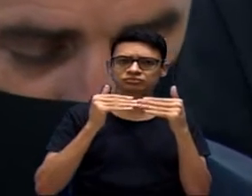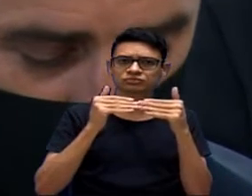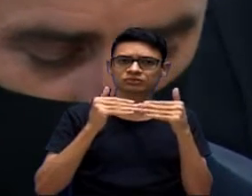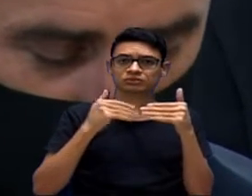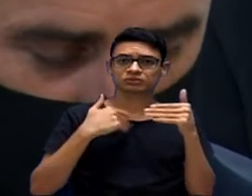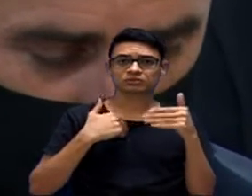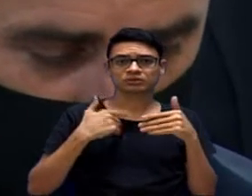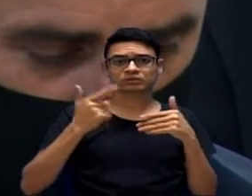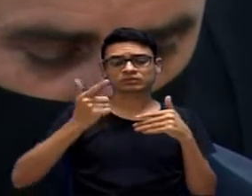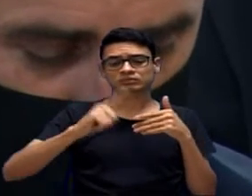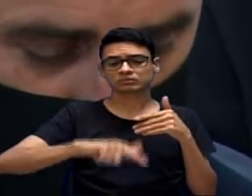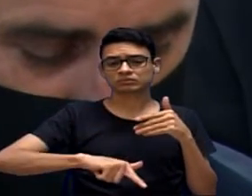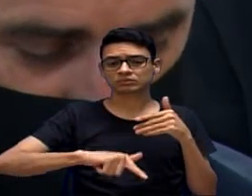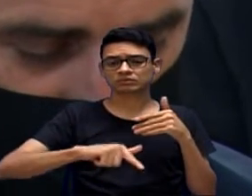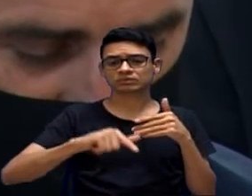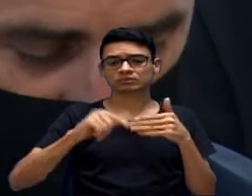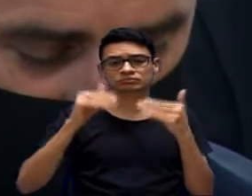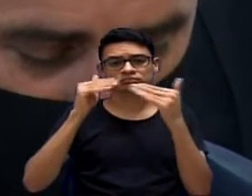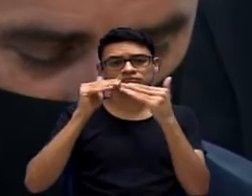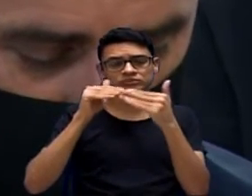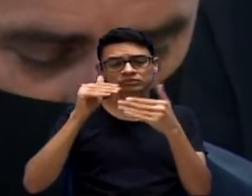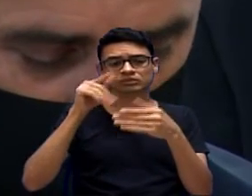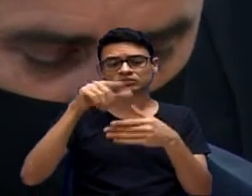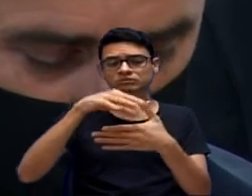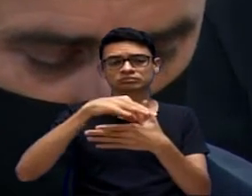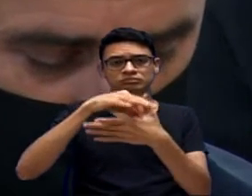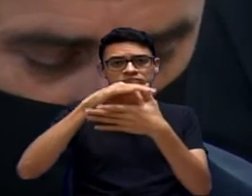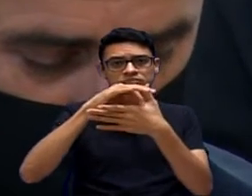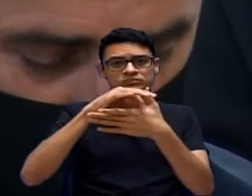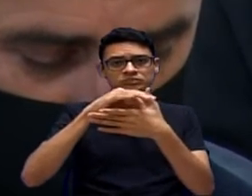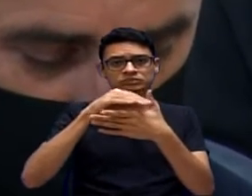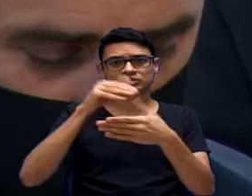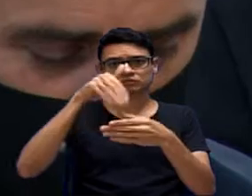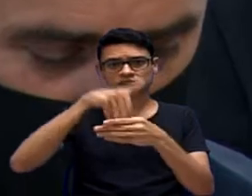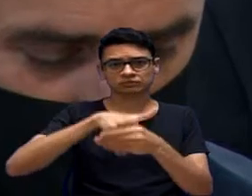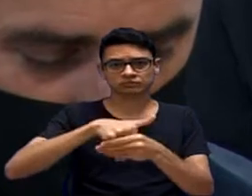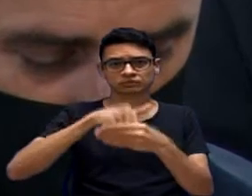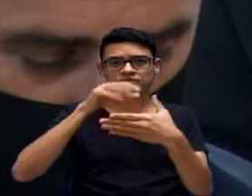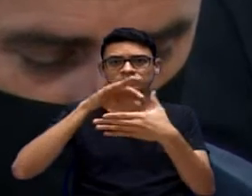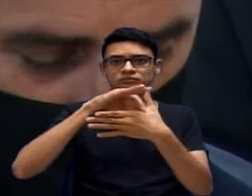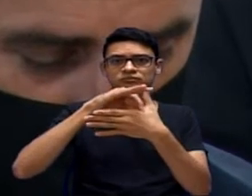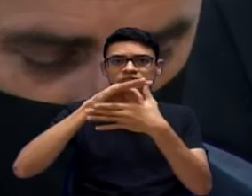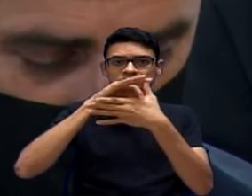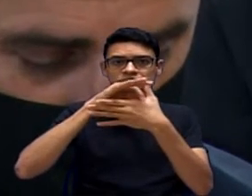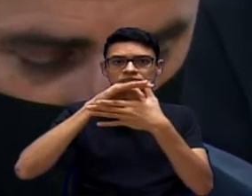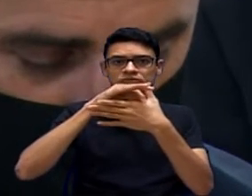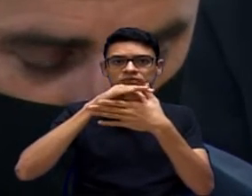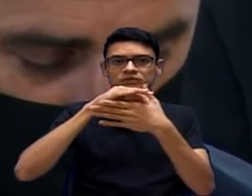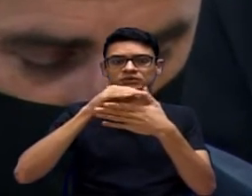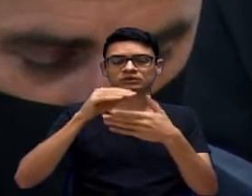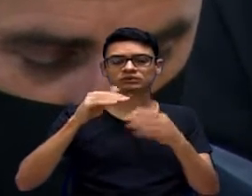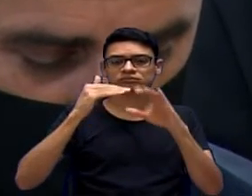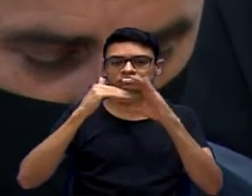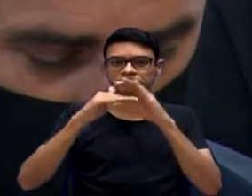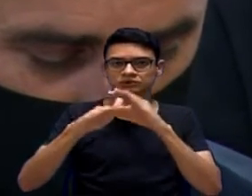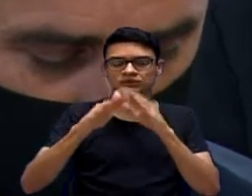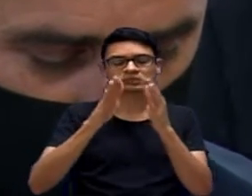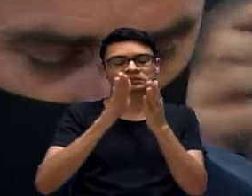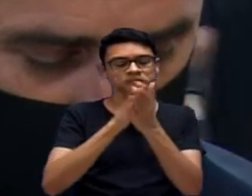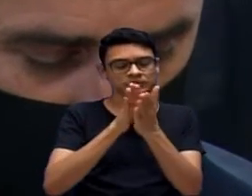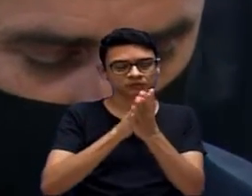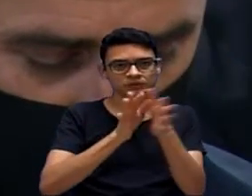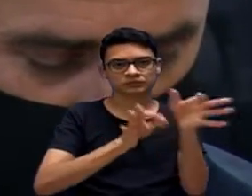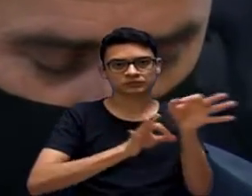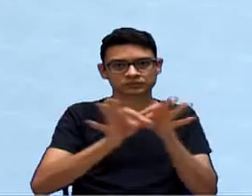o mesmo encaminhamento do líder, então eu vou votar com o líder nesse encaminhamento, mas parabéns pelo projeto.